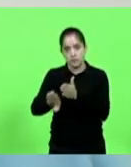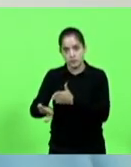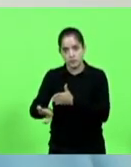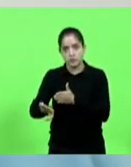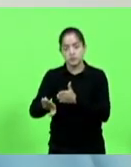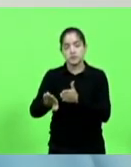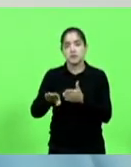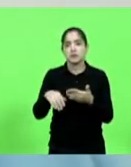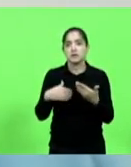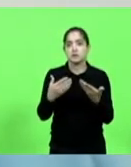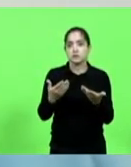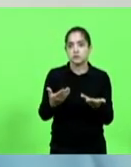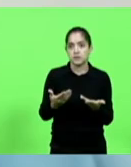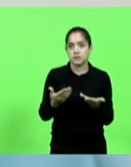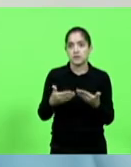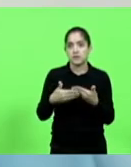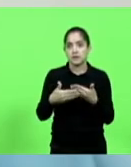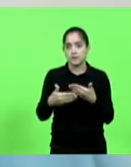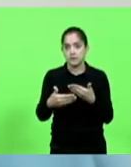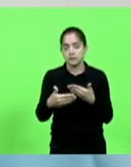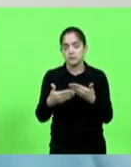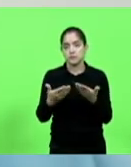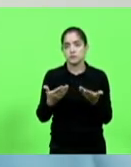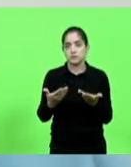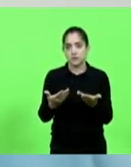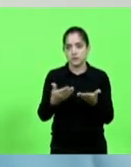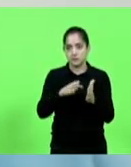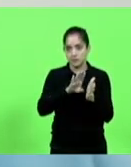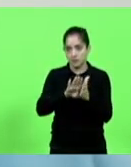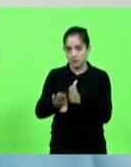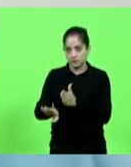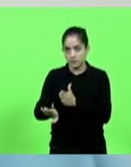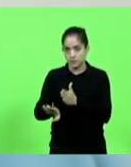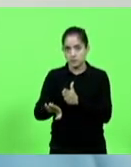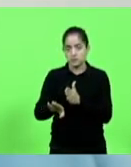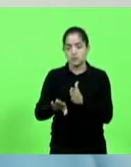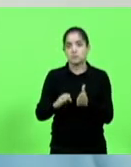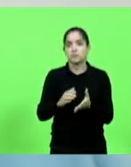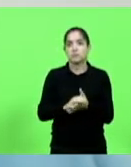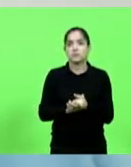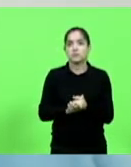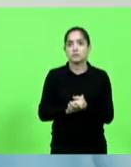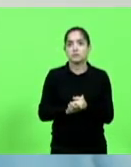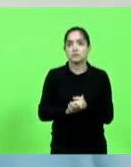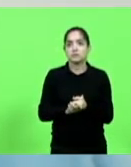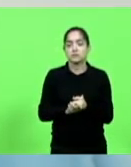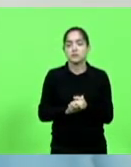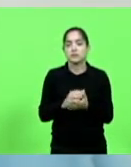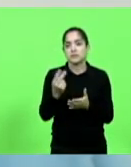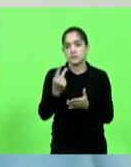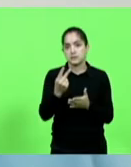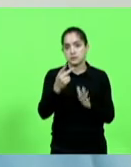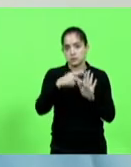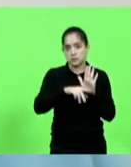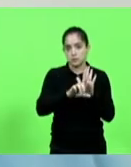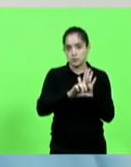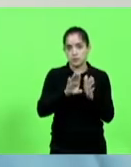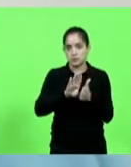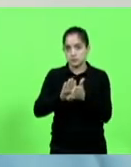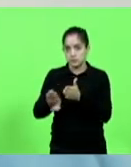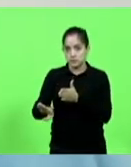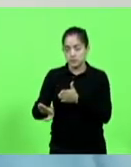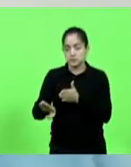e aí, a partir desta rejeição, só conferir aqui, a partir desta rejeição, então,